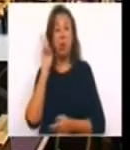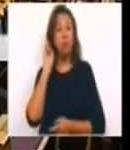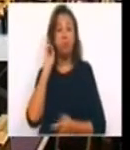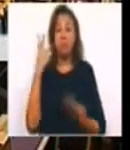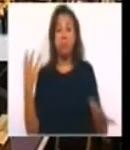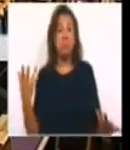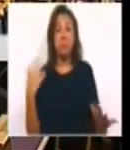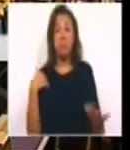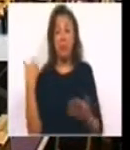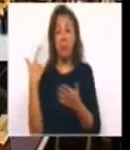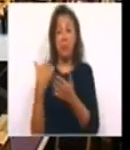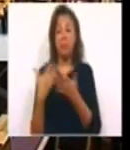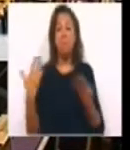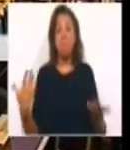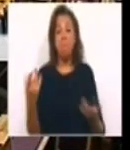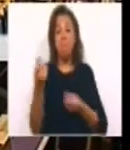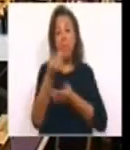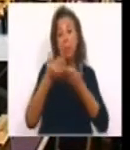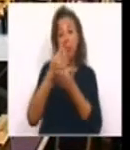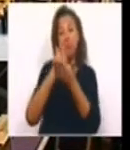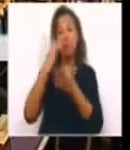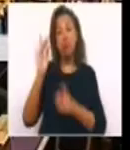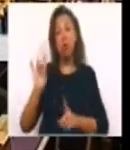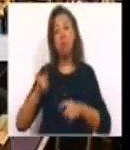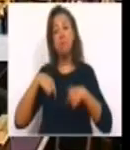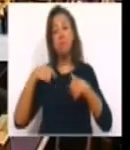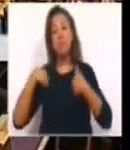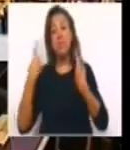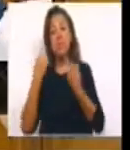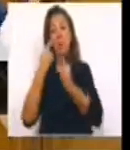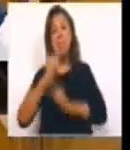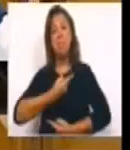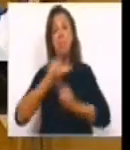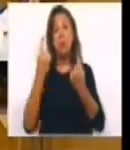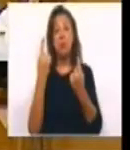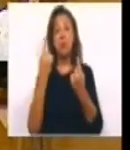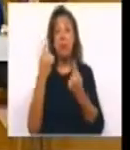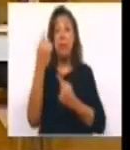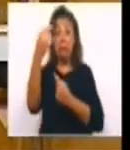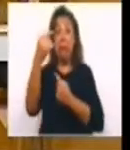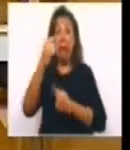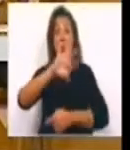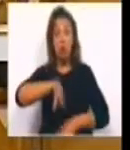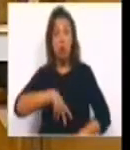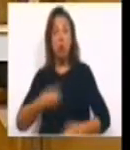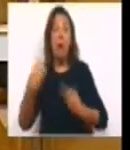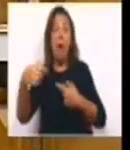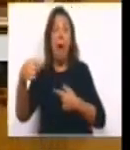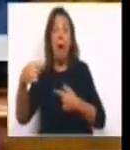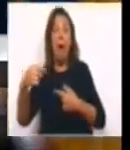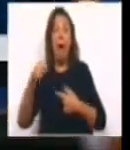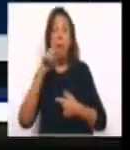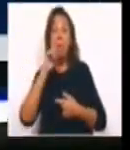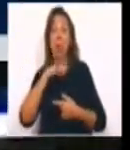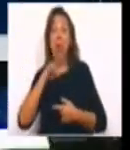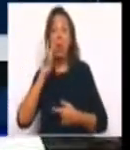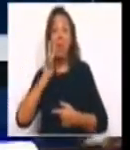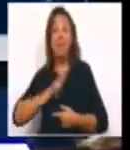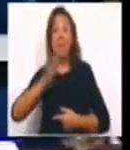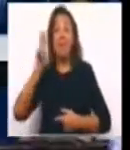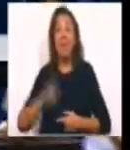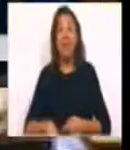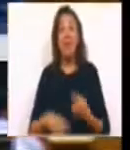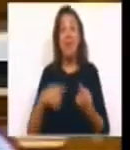de uma economia feita apenas de iniciativa pública, Sr. Deputado, isso existe no mundo. Veja a Coreia do Norte, é disso